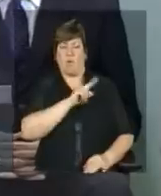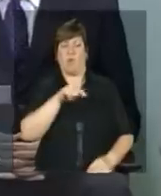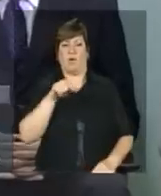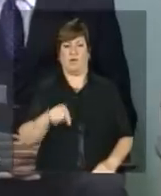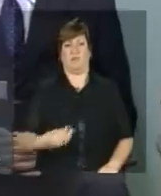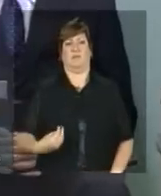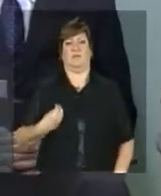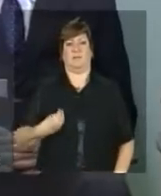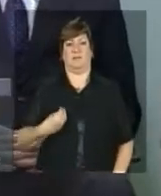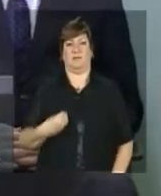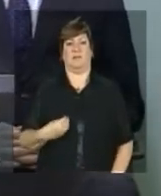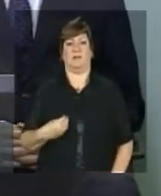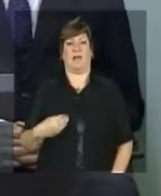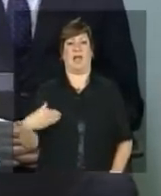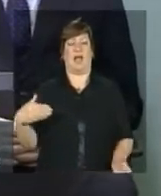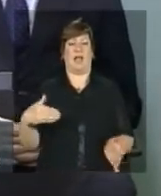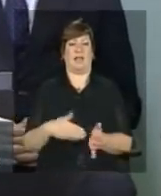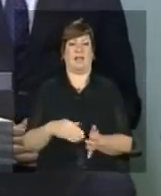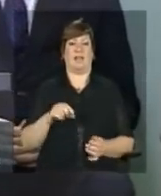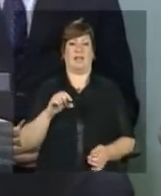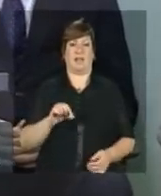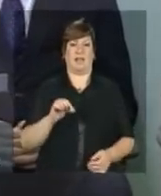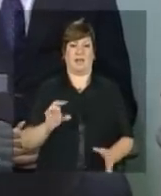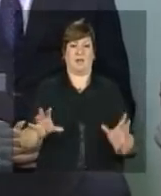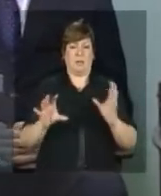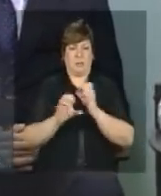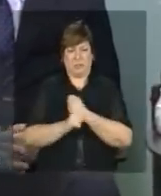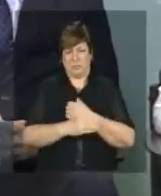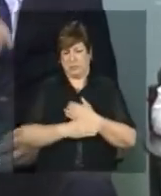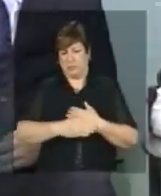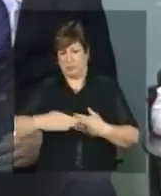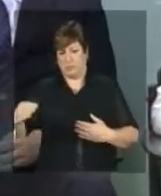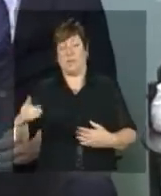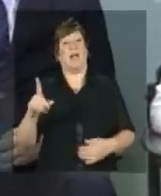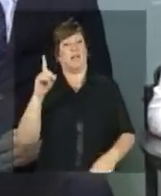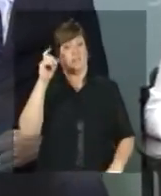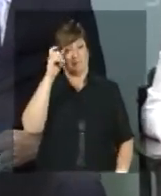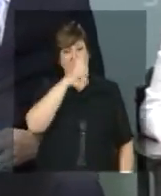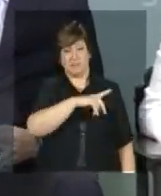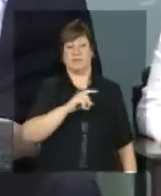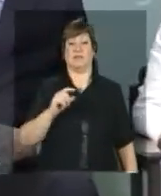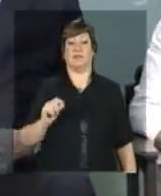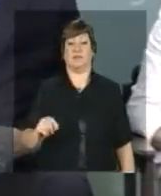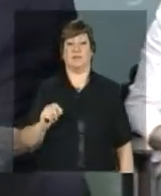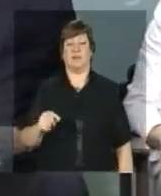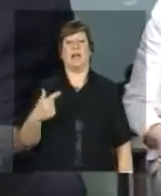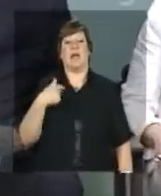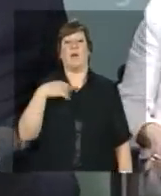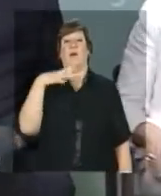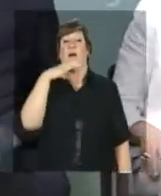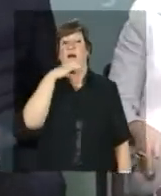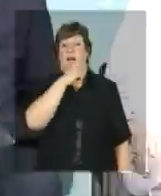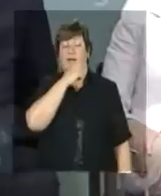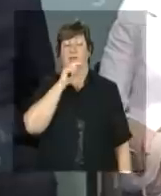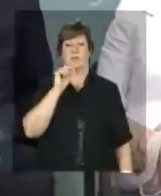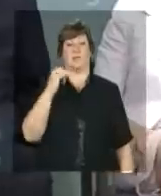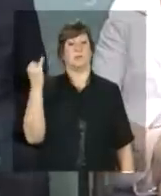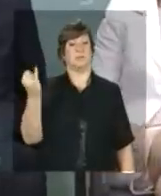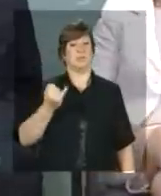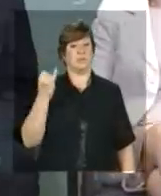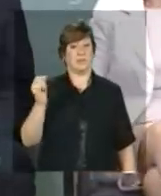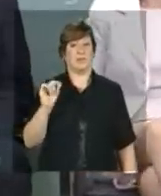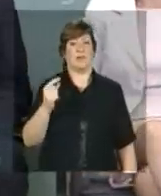acompanhado até a nona casa desse mal é difícil é difícil e eu acho que é